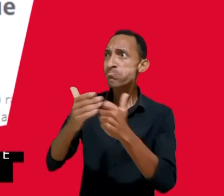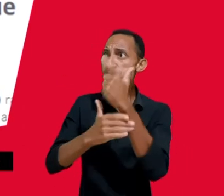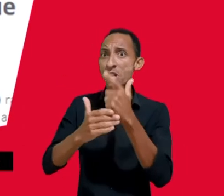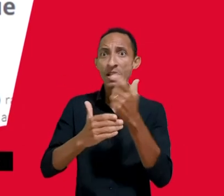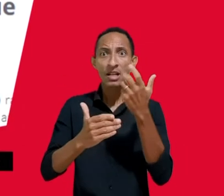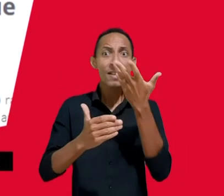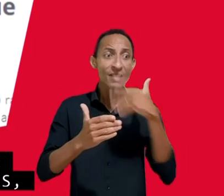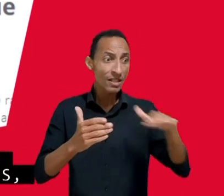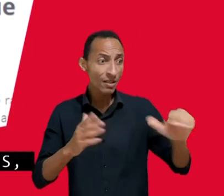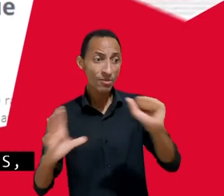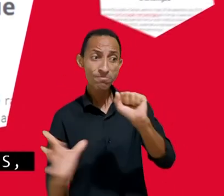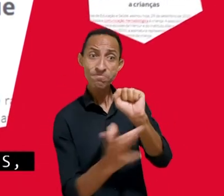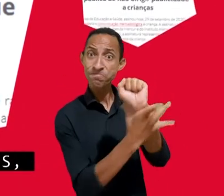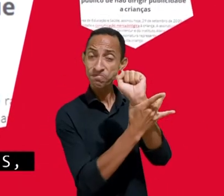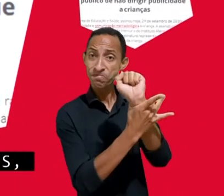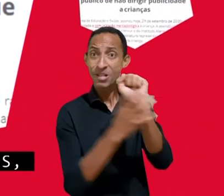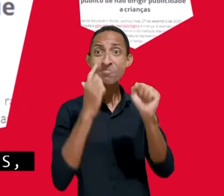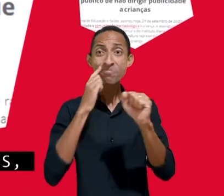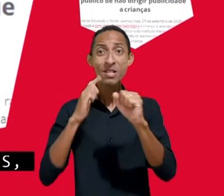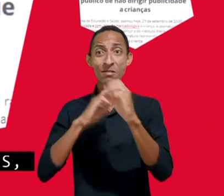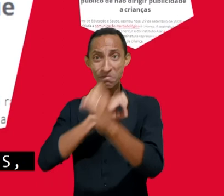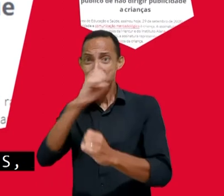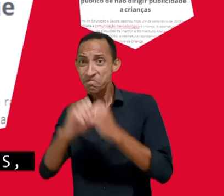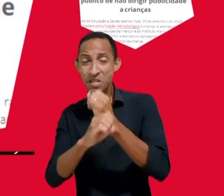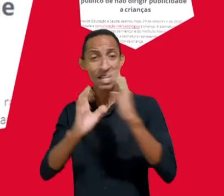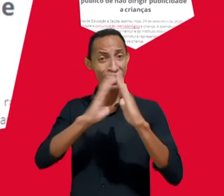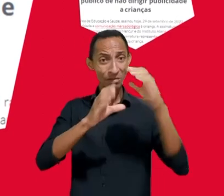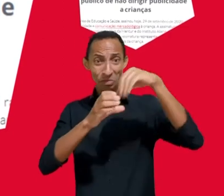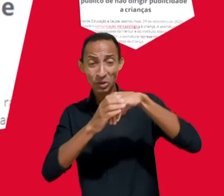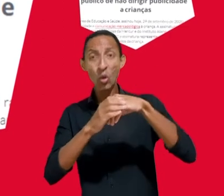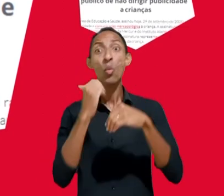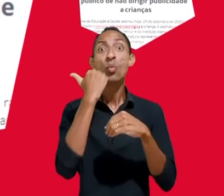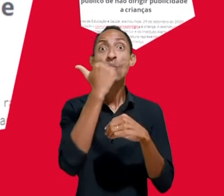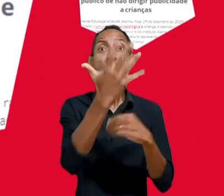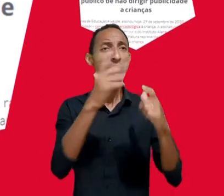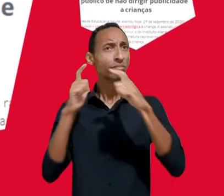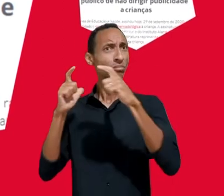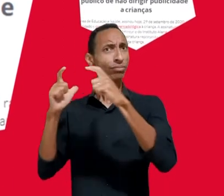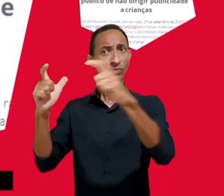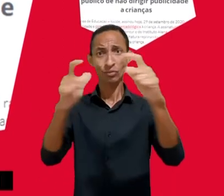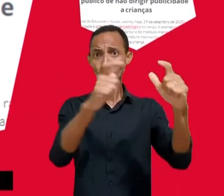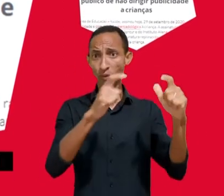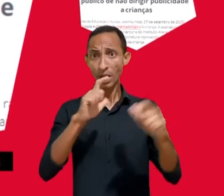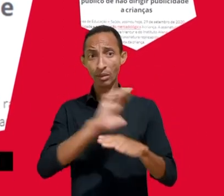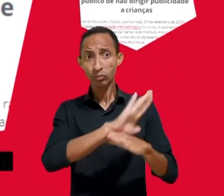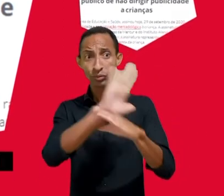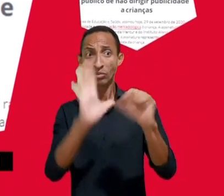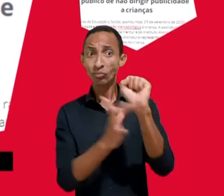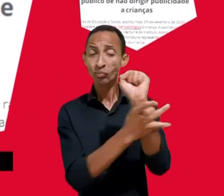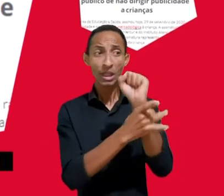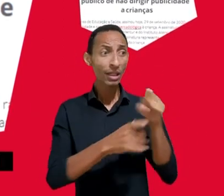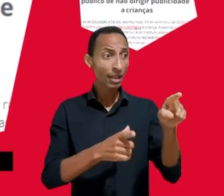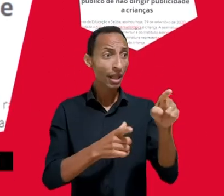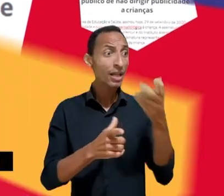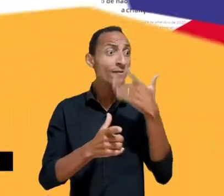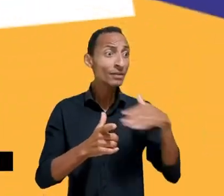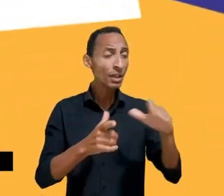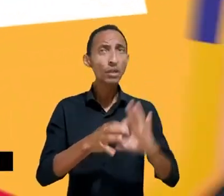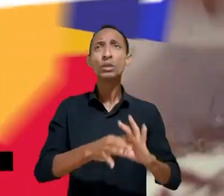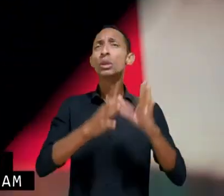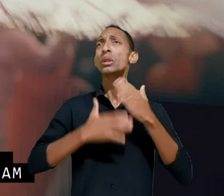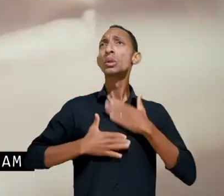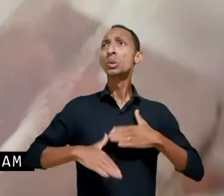online em casa ou lá fora em todos os lugares para que sejam livres da pressão consumista e de práticas abusivas